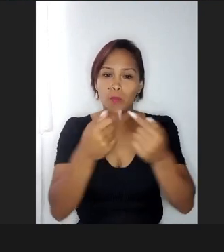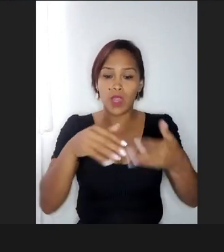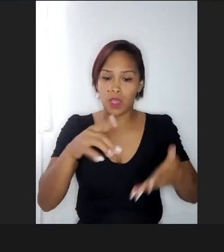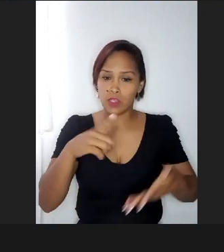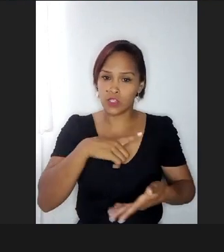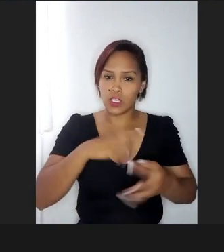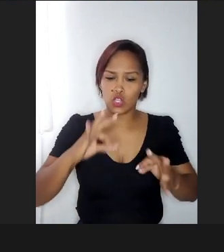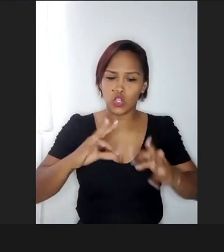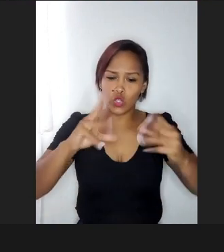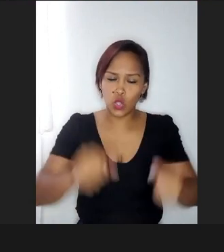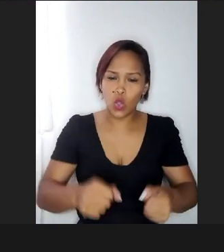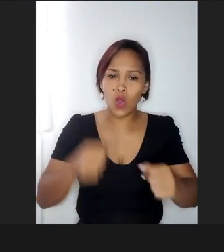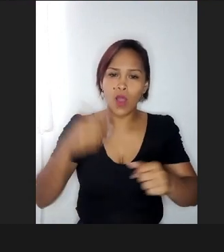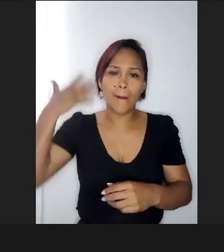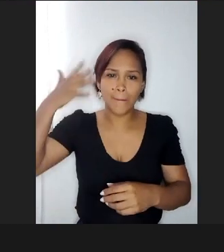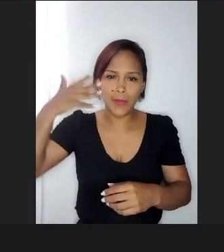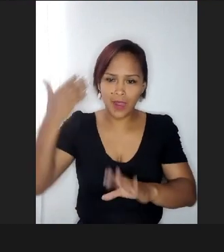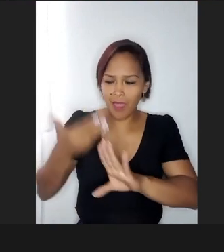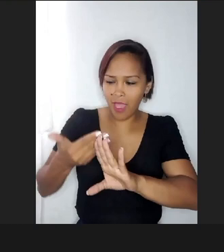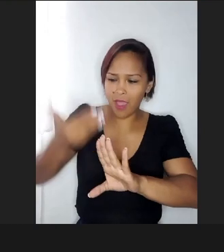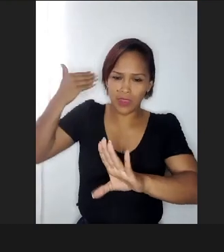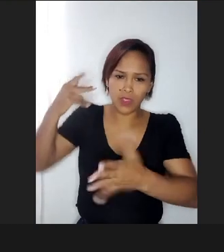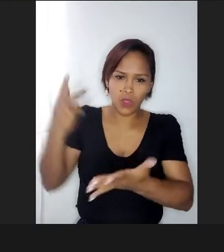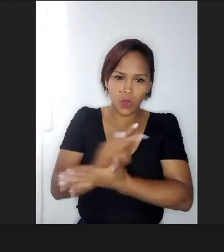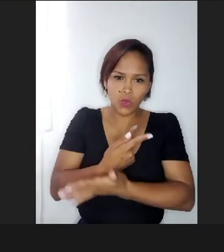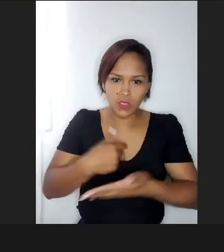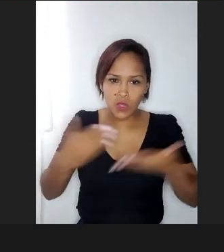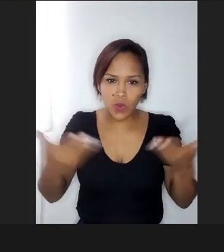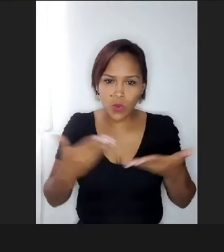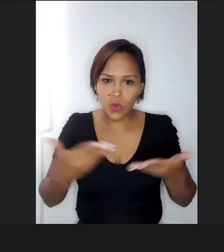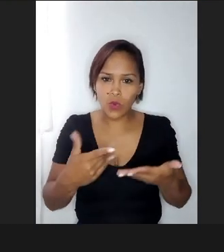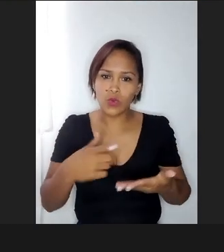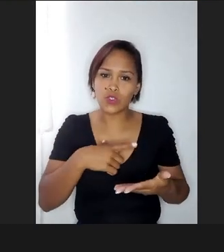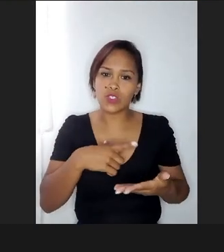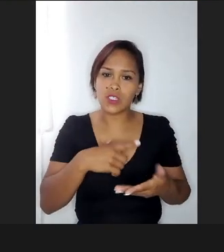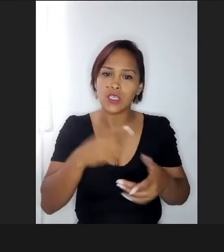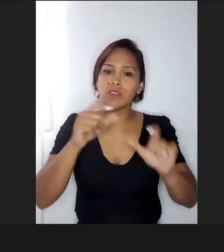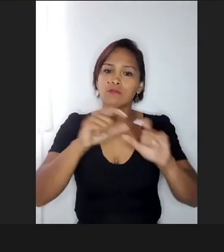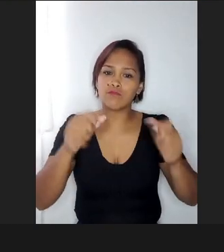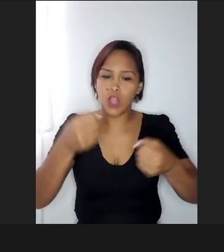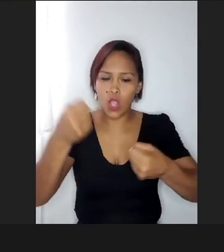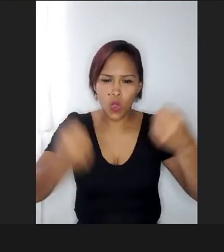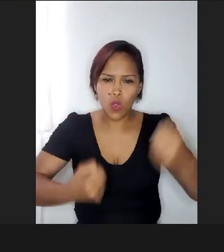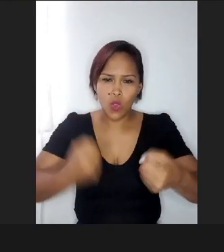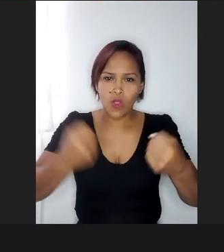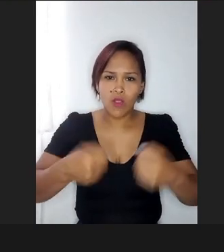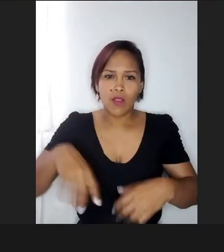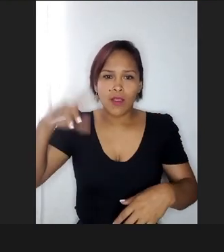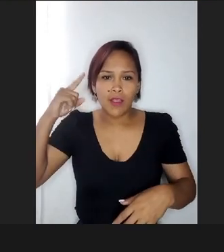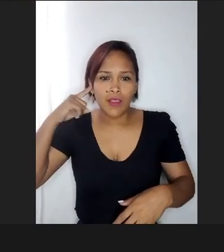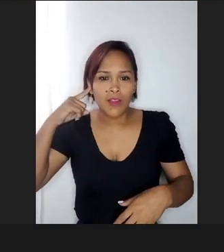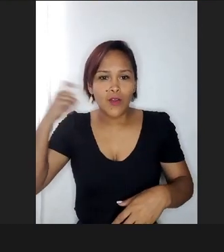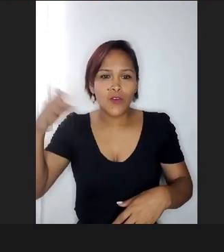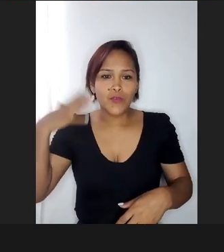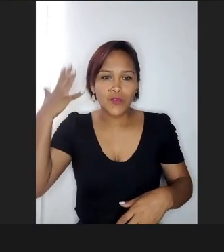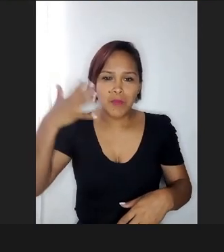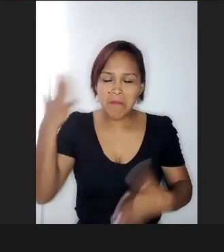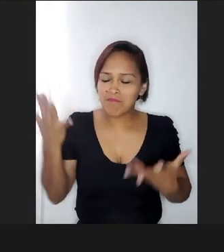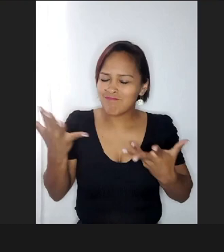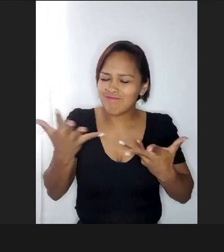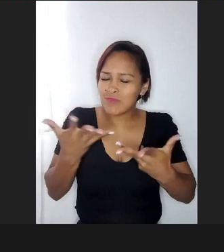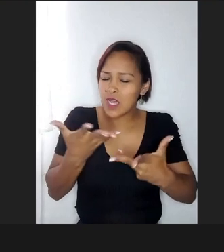as palestras que foram dadas. Hoje, Andresa, vindo no carro, dirigindo, eu vim ouvindo uma palestra sua, maravilhosa.